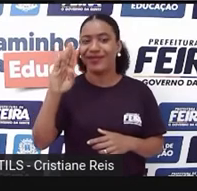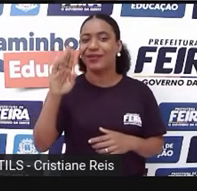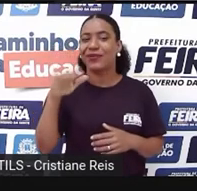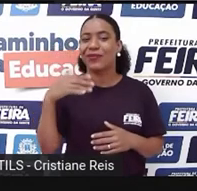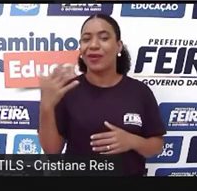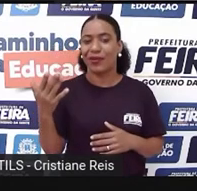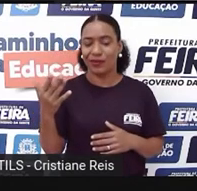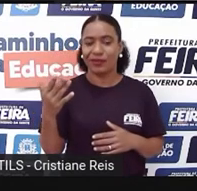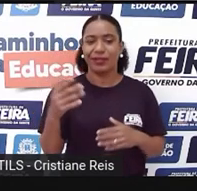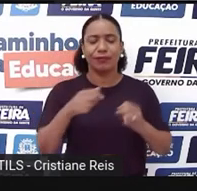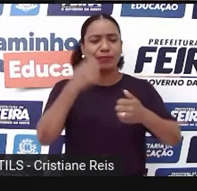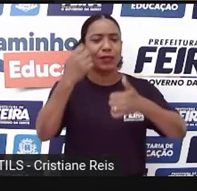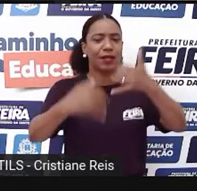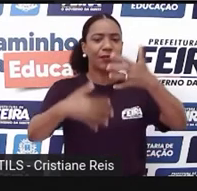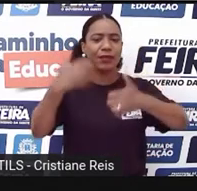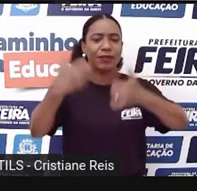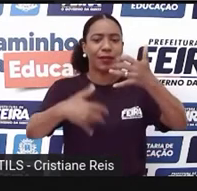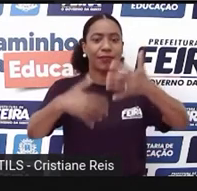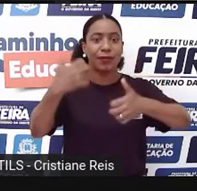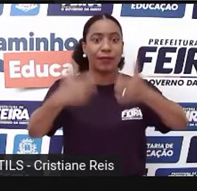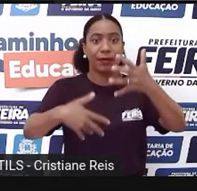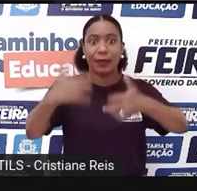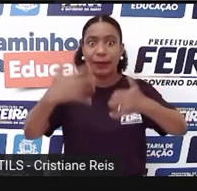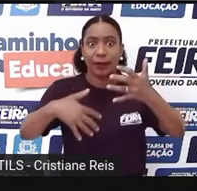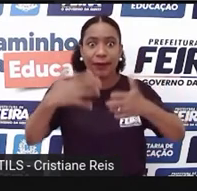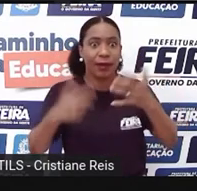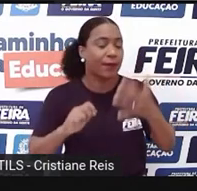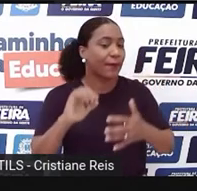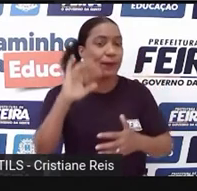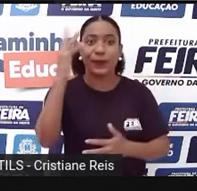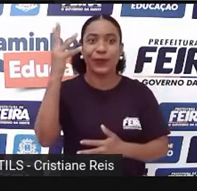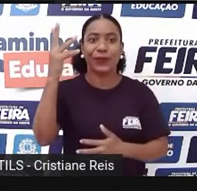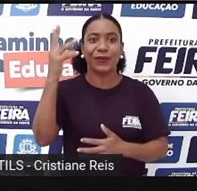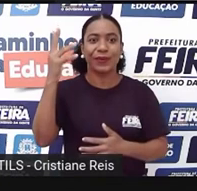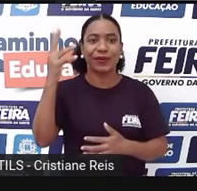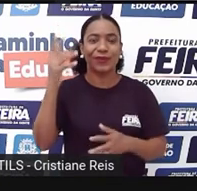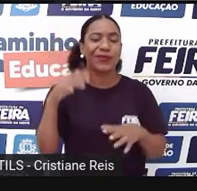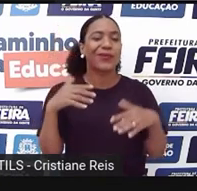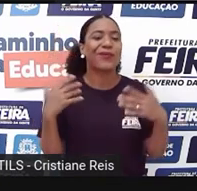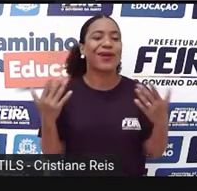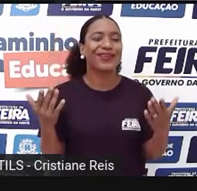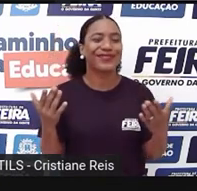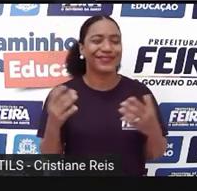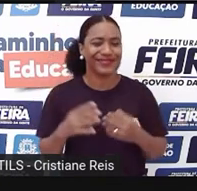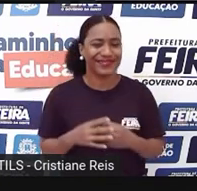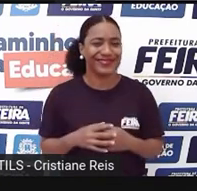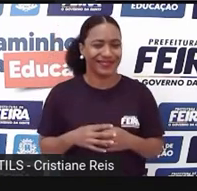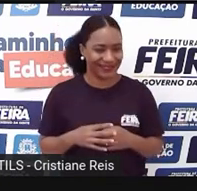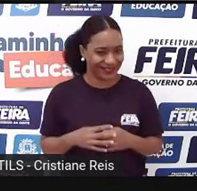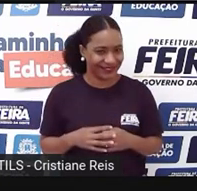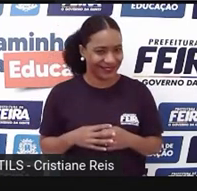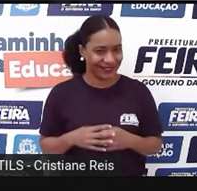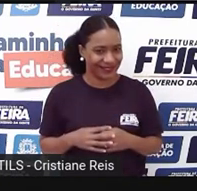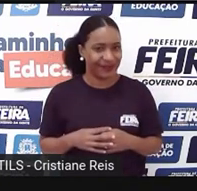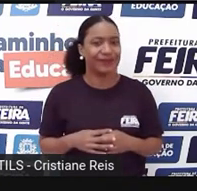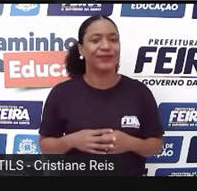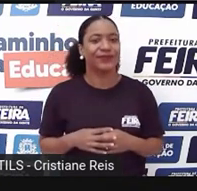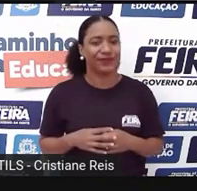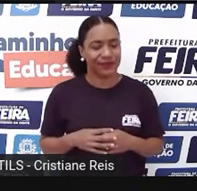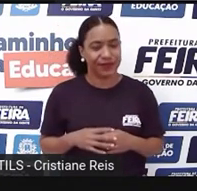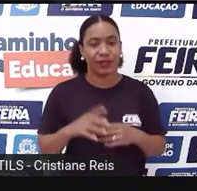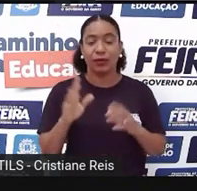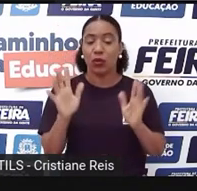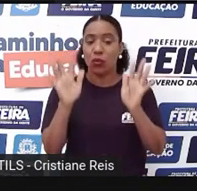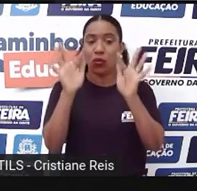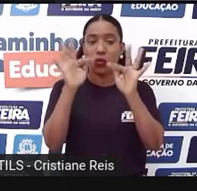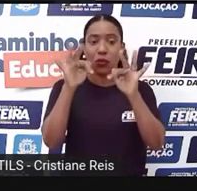quebra A linearidade Que deixa a gente Na expectativa Em relação Que vem depois Conclusion O